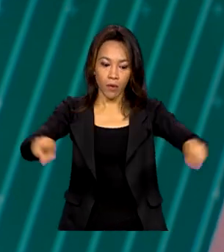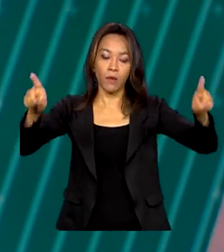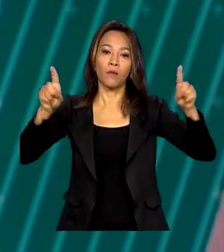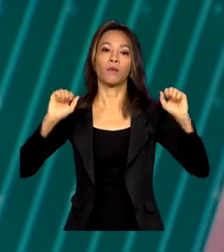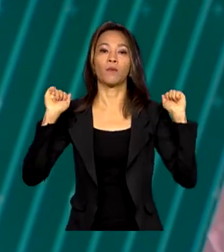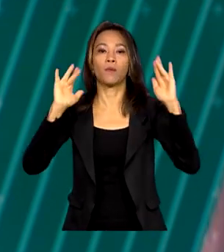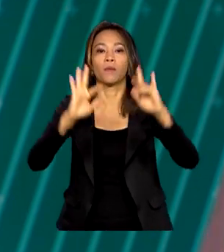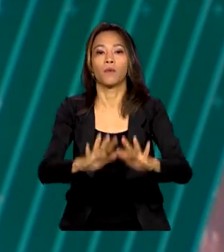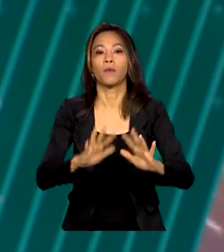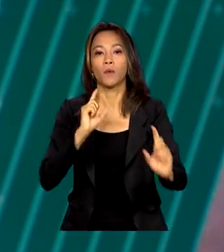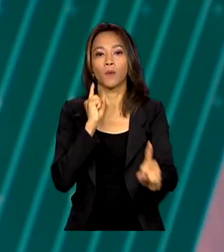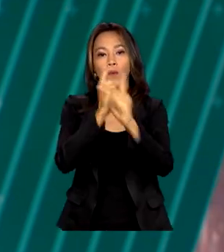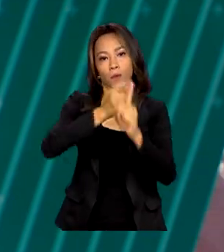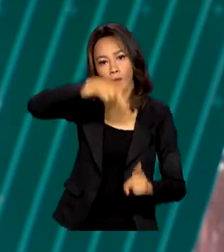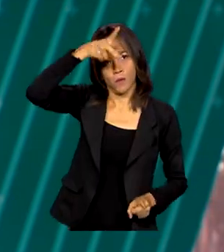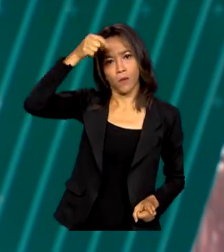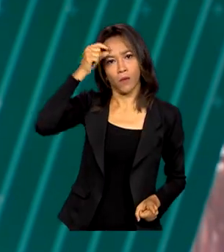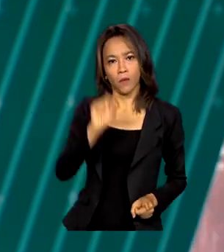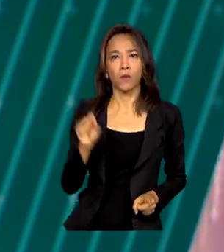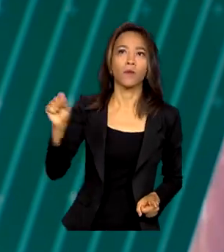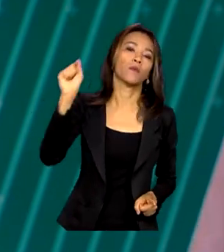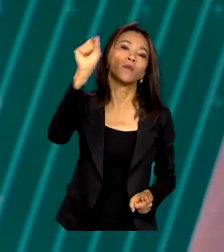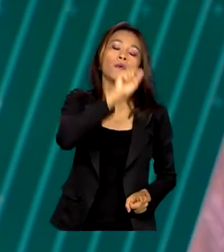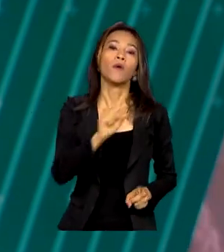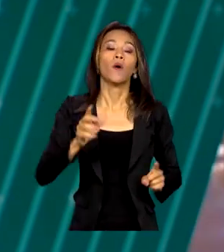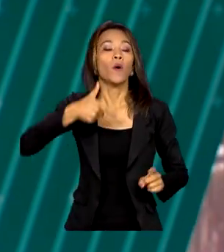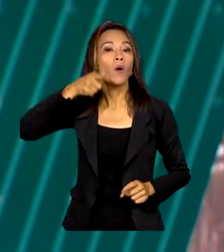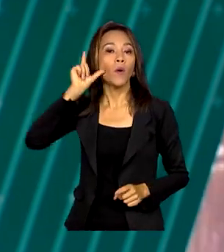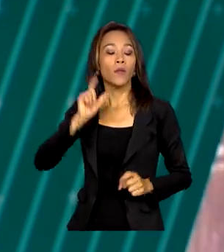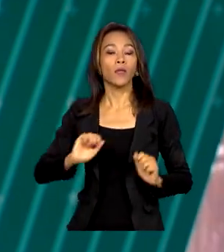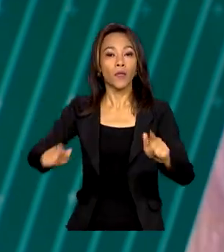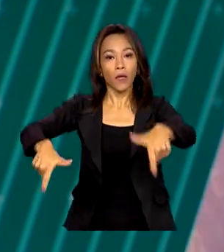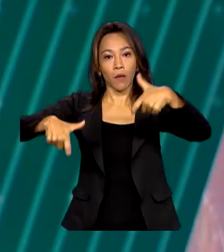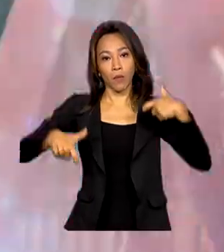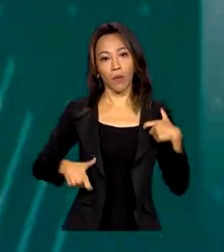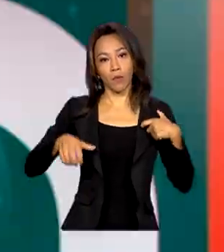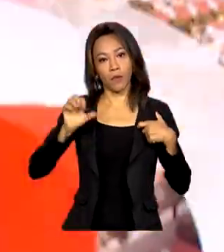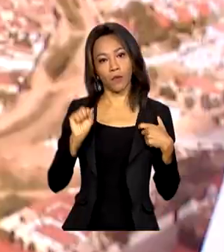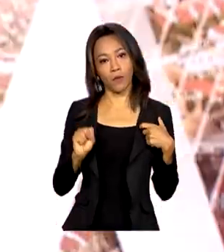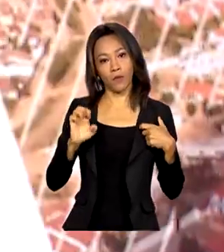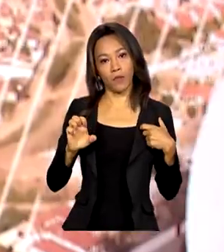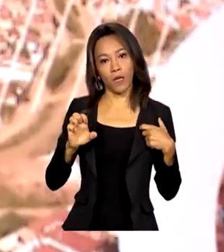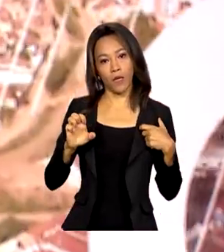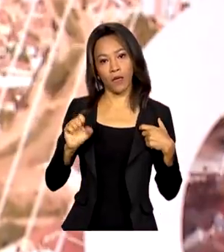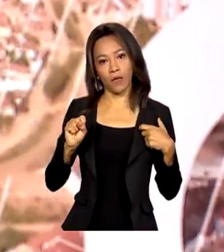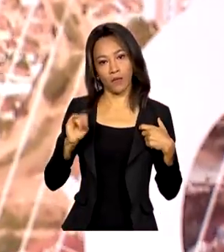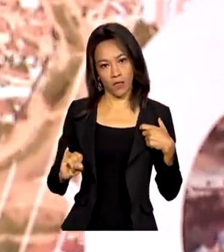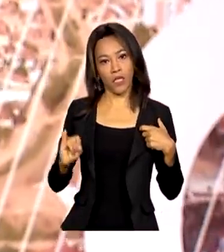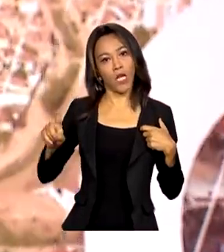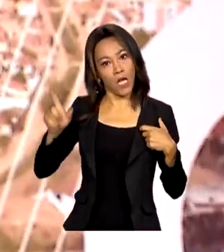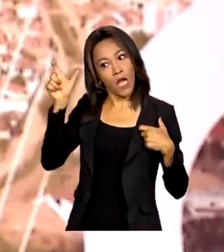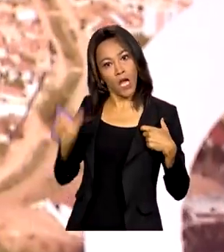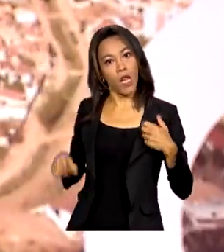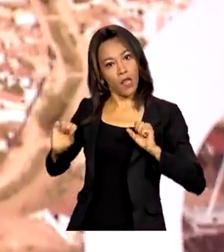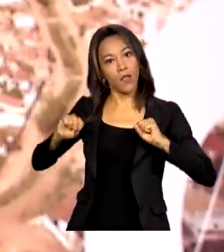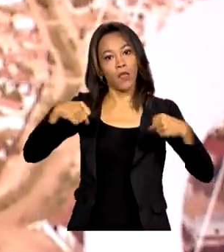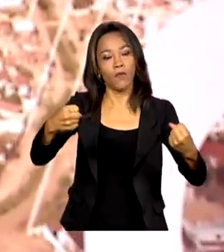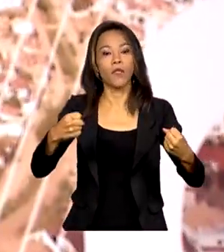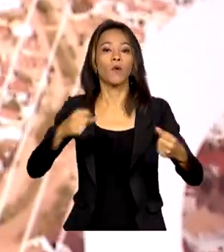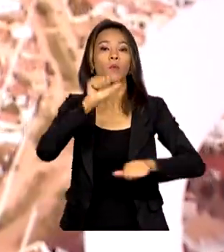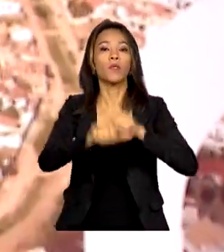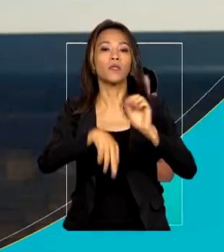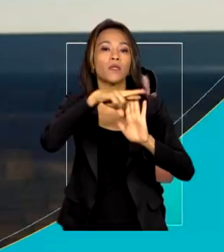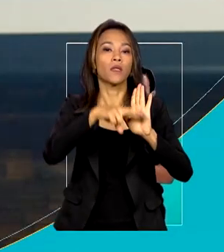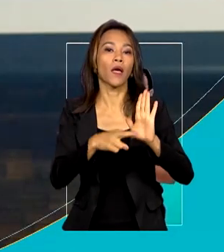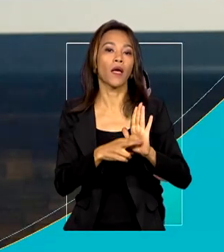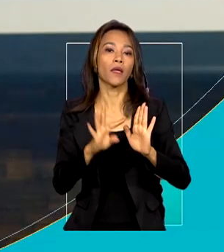defesa dos municípios. Ontem, na posse do presidente do Conselho Nacional do SESI, ele defendeu a reforma tributária e a redução dos juros.